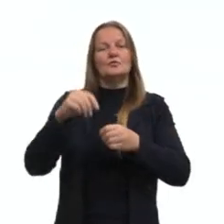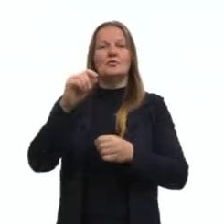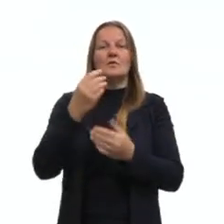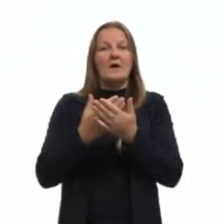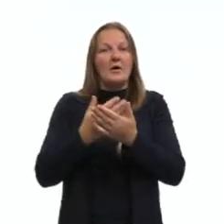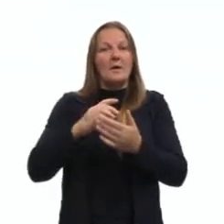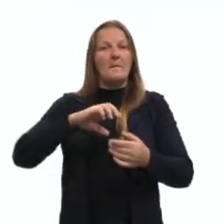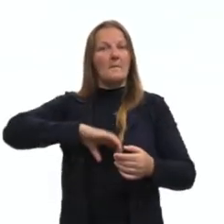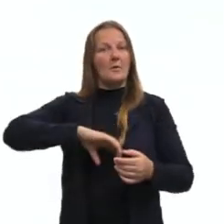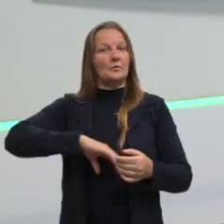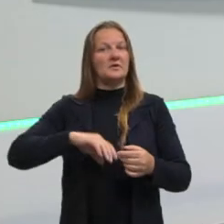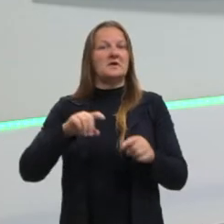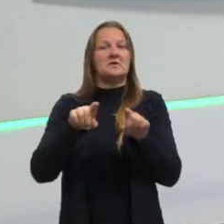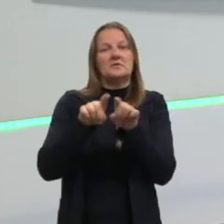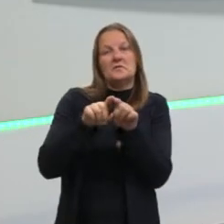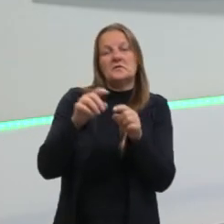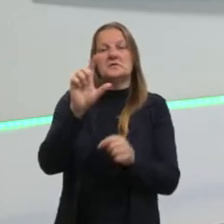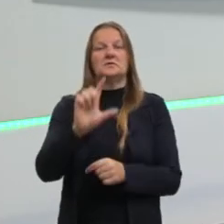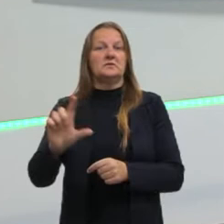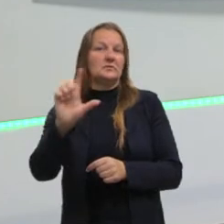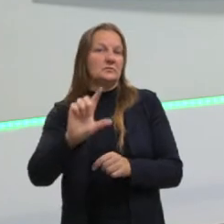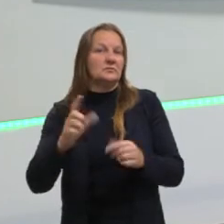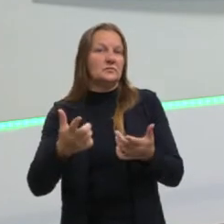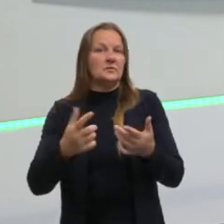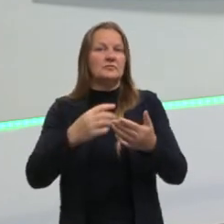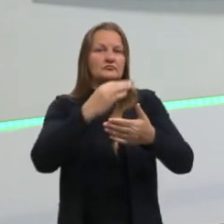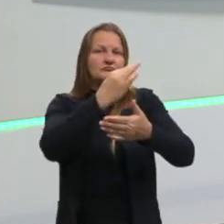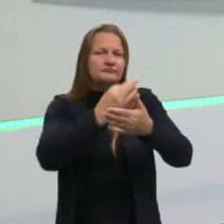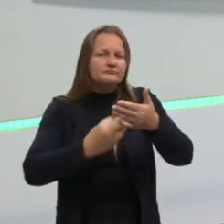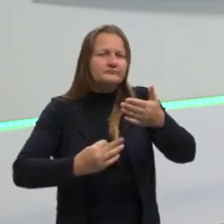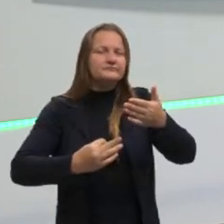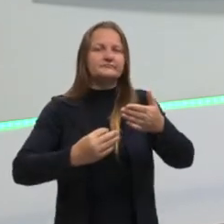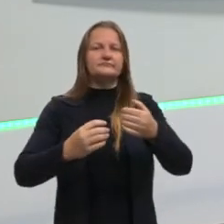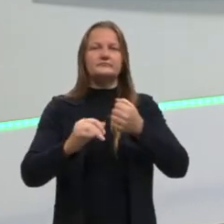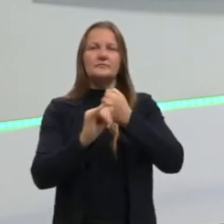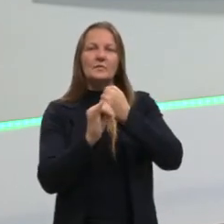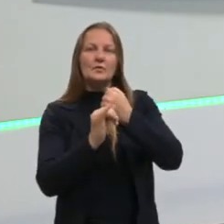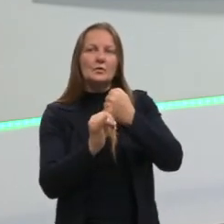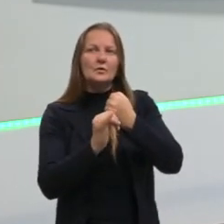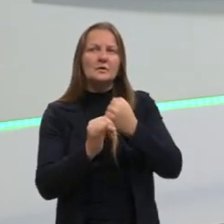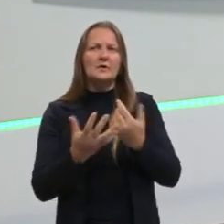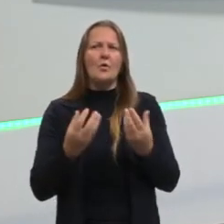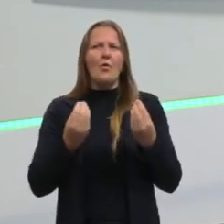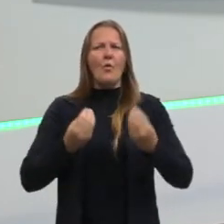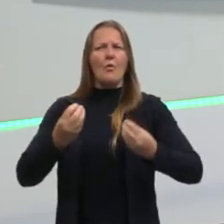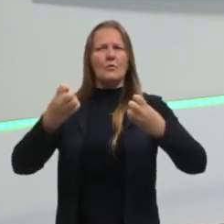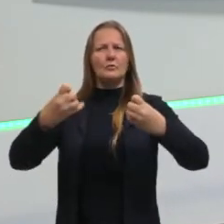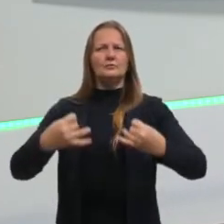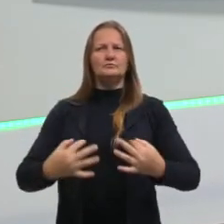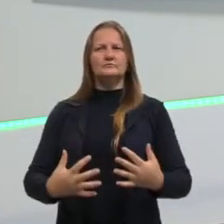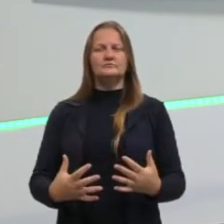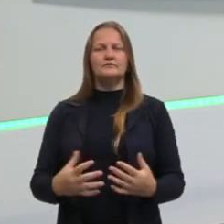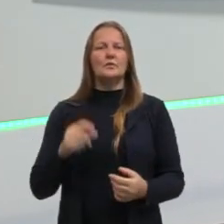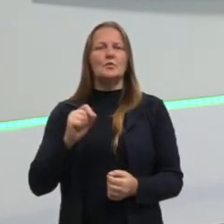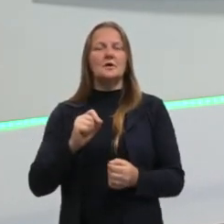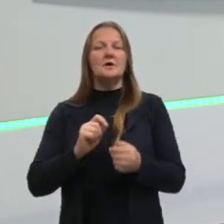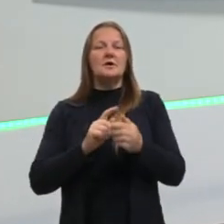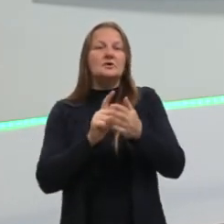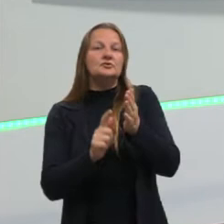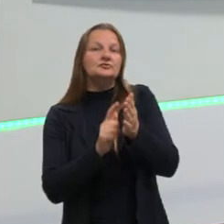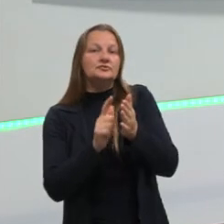talvez também aí nas aulas de literatura. Mas a ideia aqui é entender um pouquinho de o que é esse gênero,